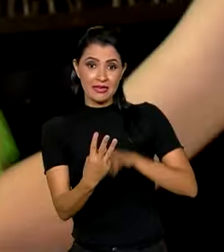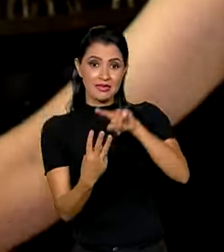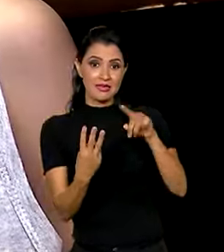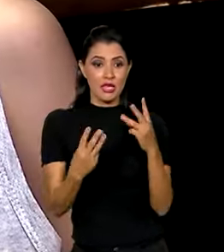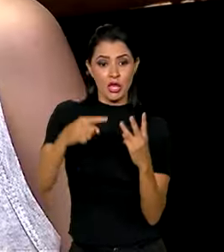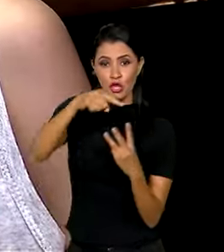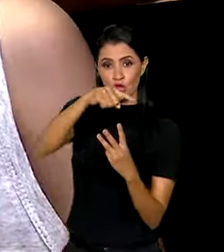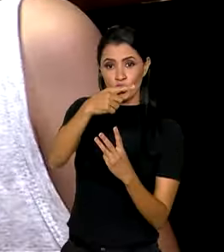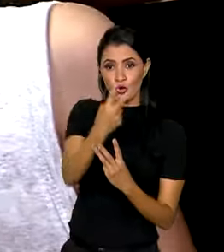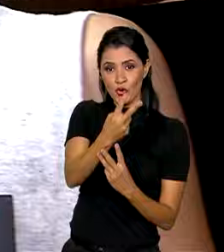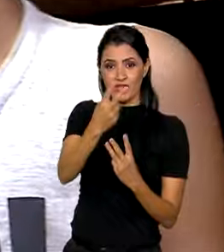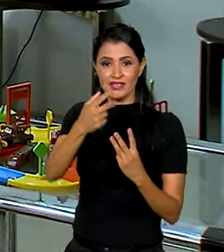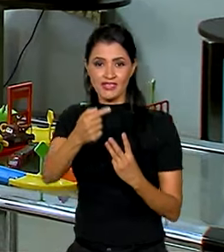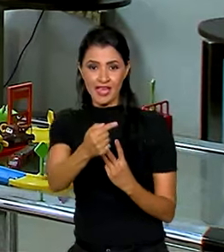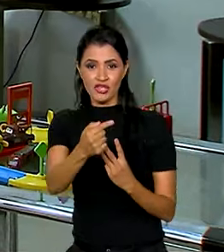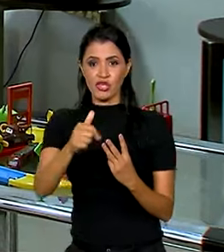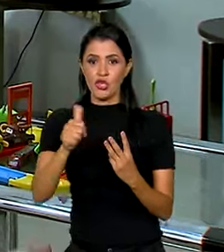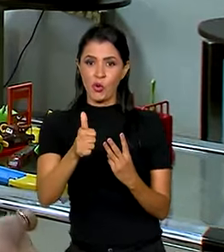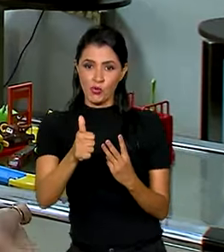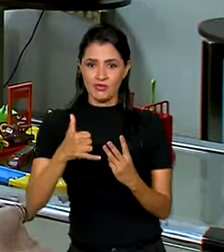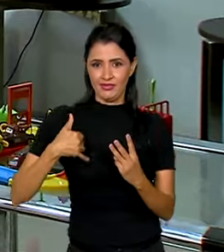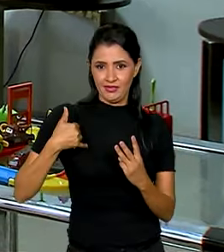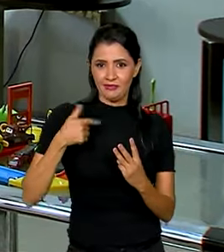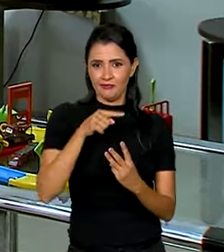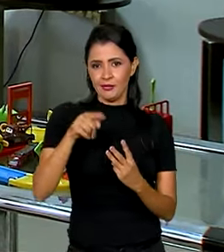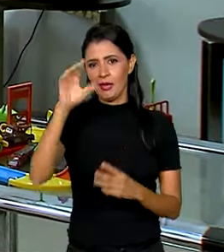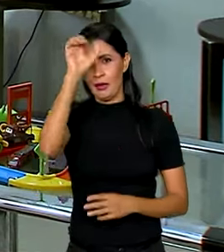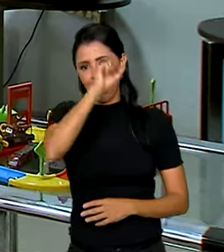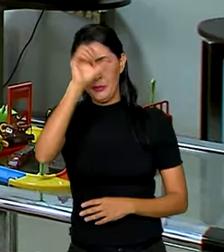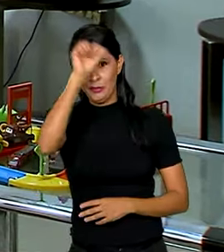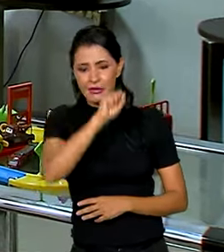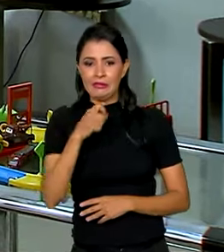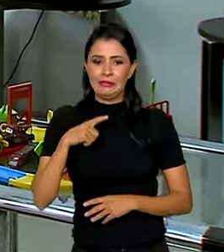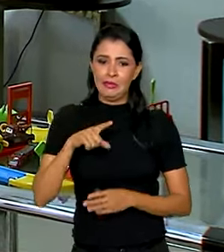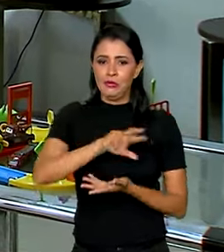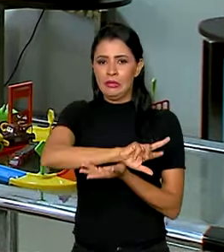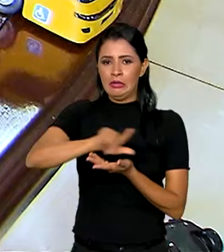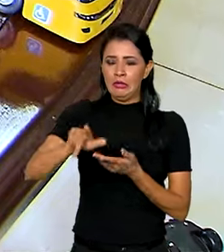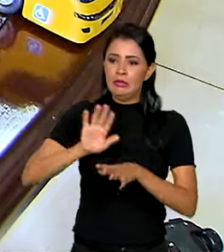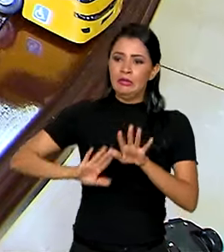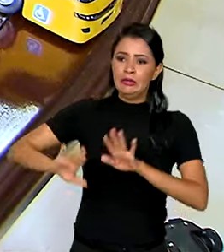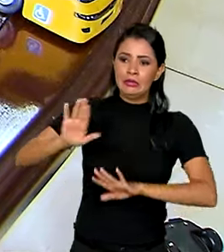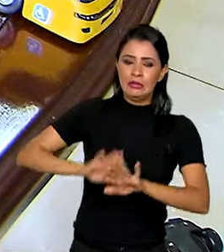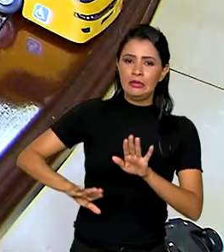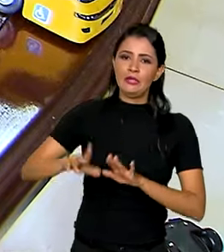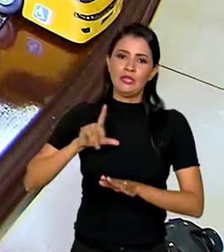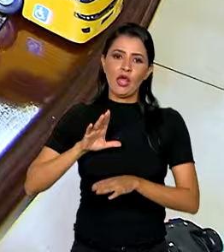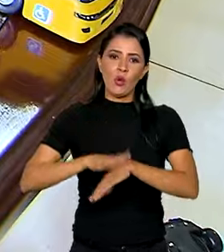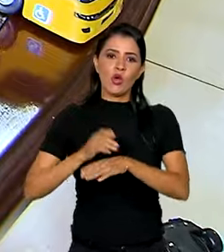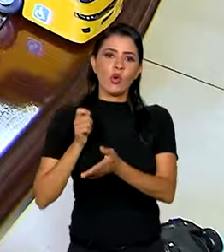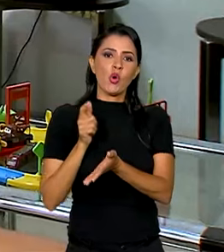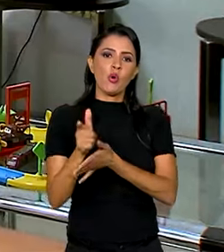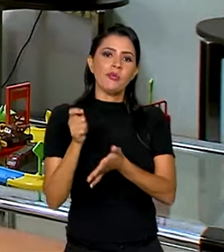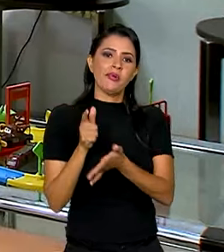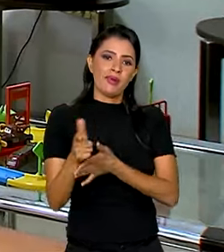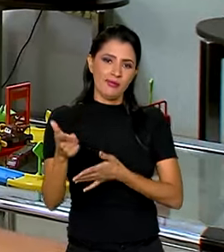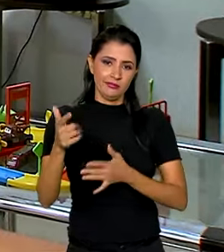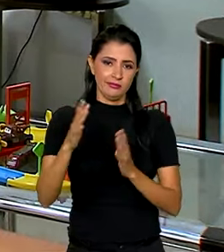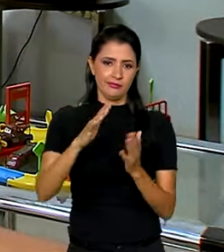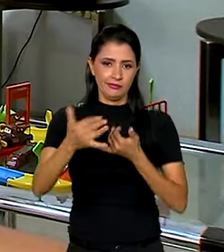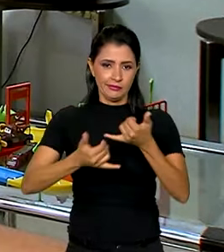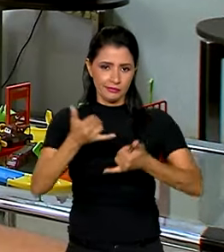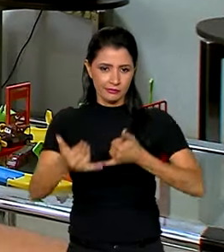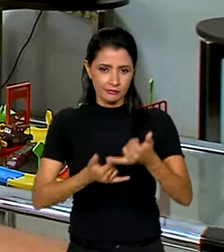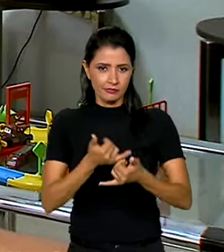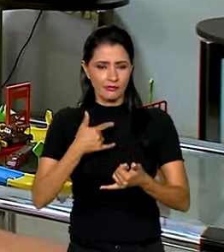7 e 11 anos, ela conta que aprendeu a tomar vários cuidados ao comprar brinquedos. Eu peguei